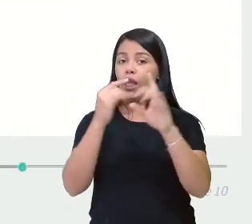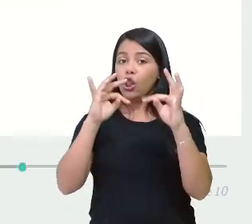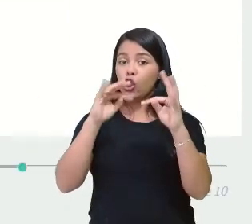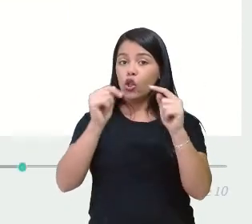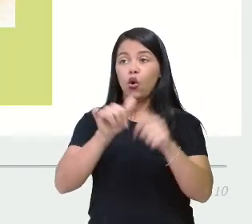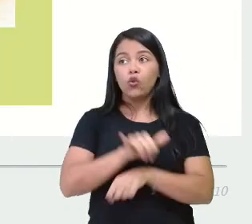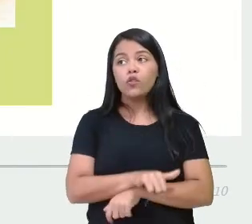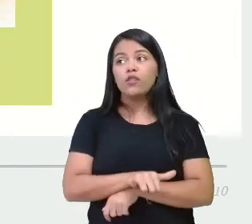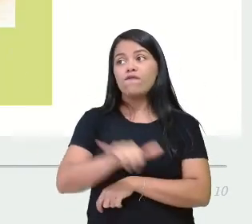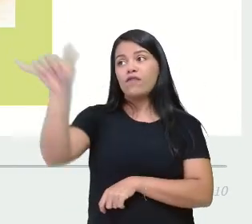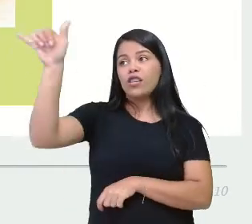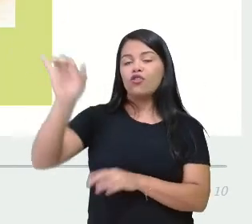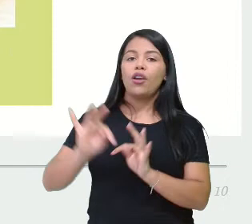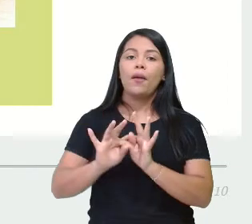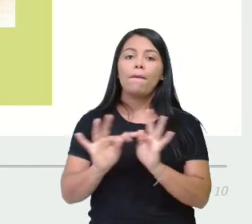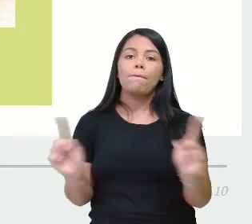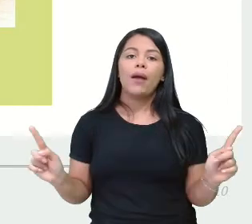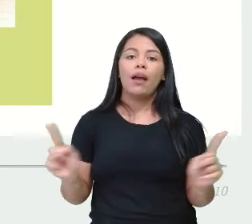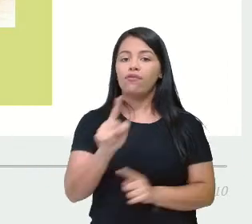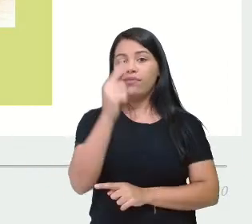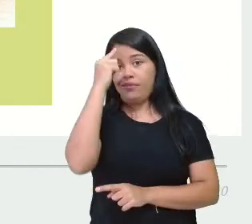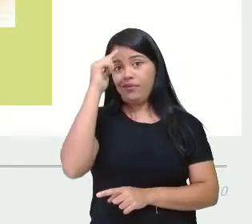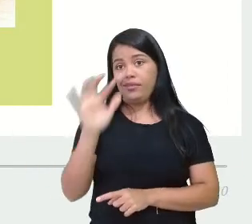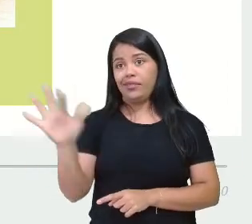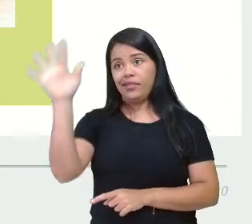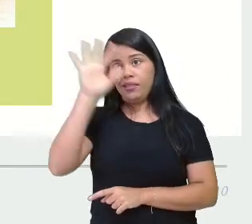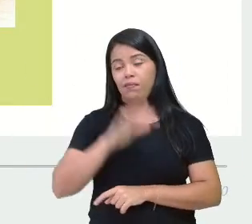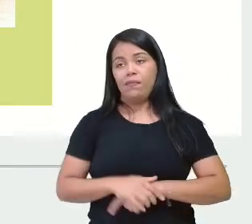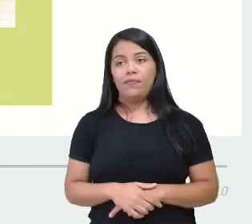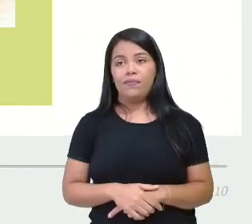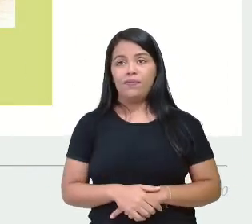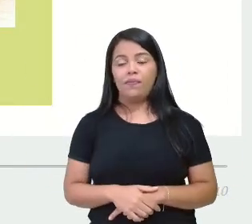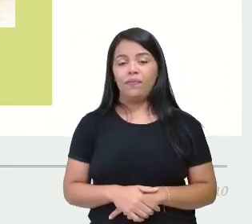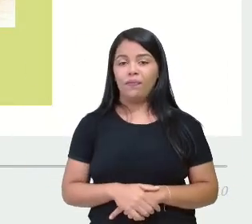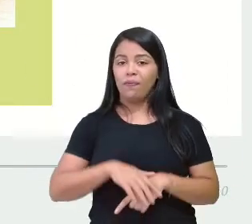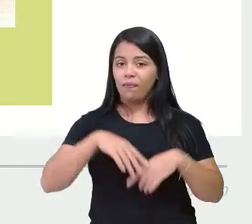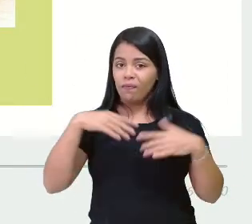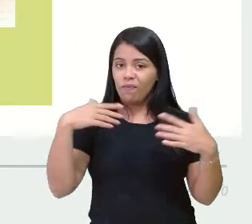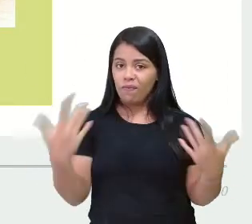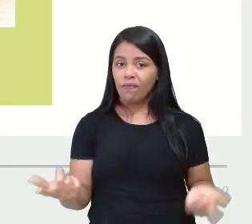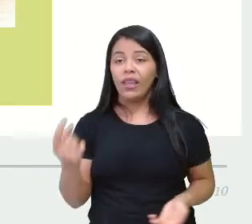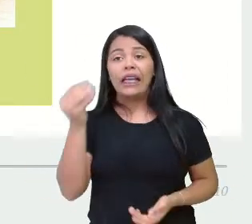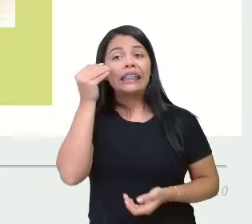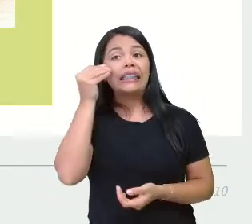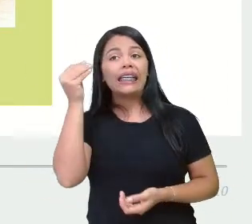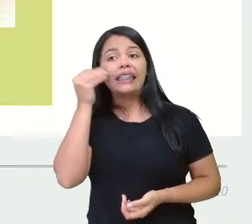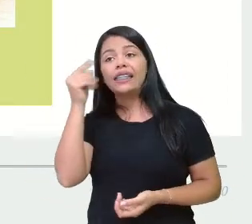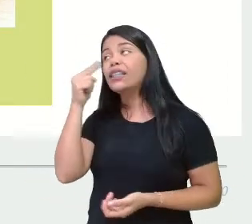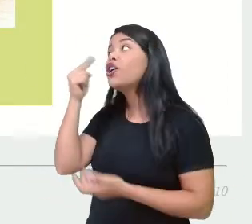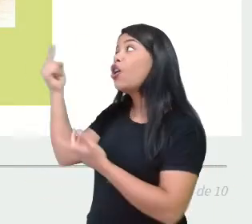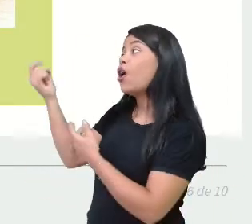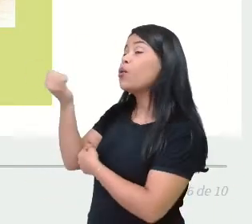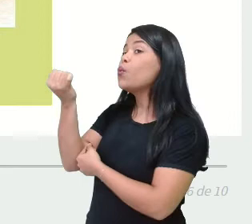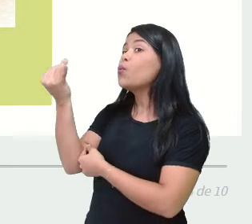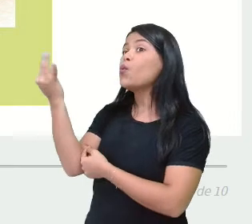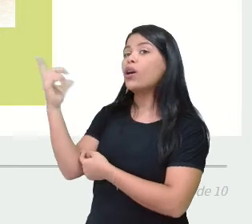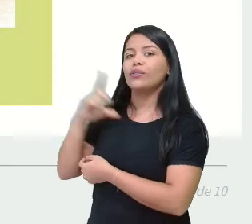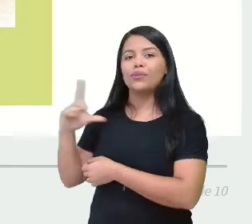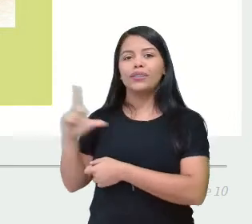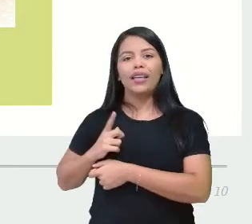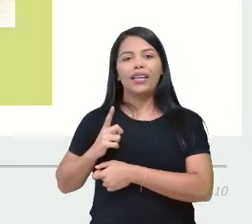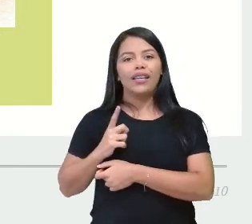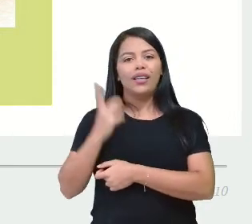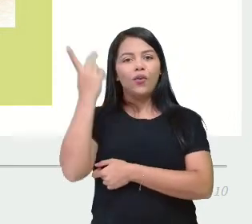imagina, bota aí a outra imagem. Sim, experimente contar quantos coelhos tem aqui. E quantos